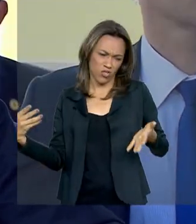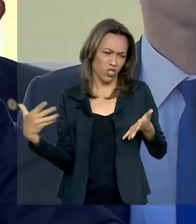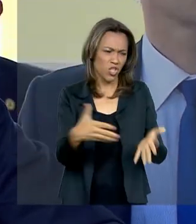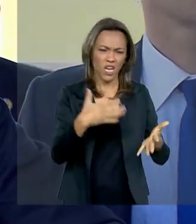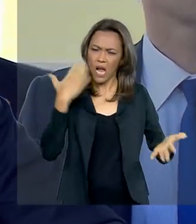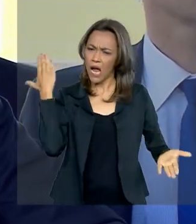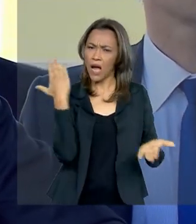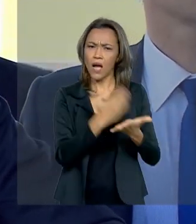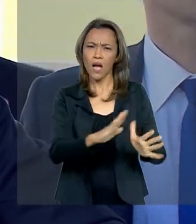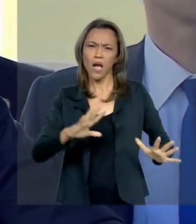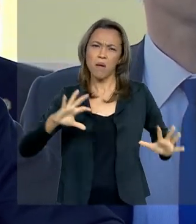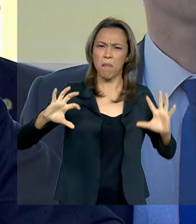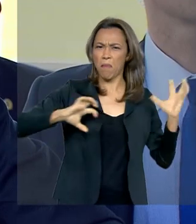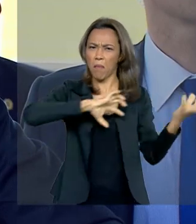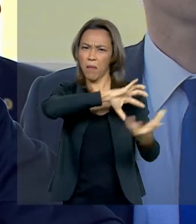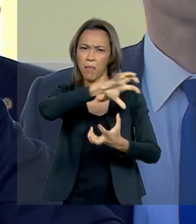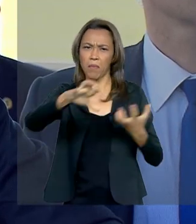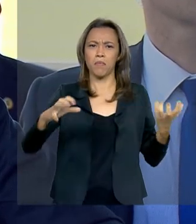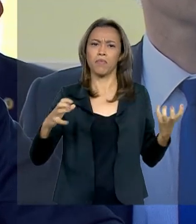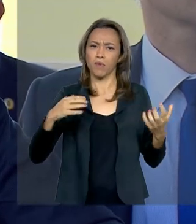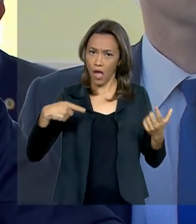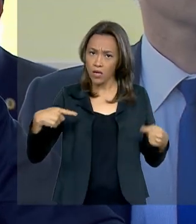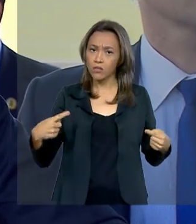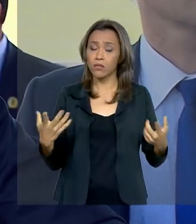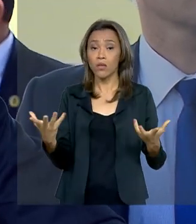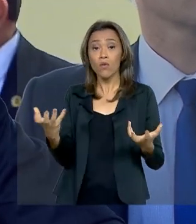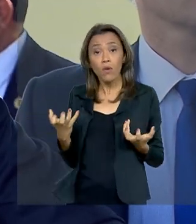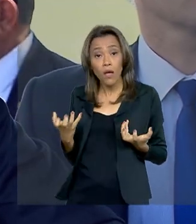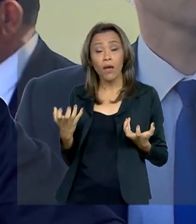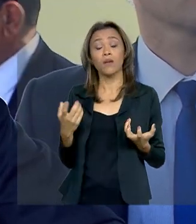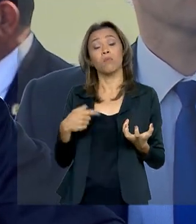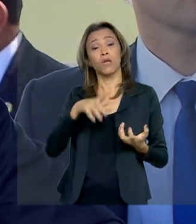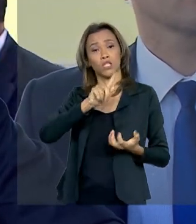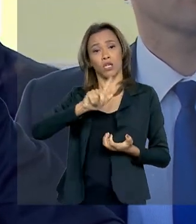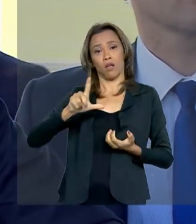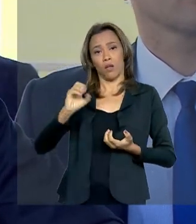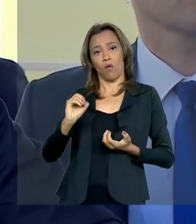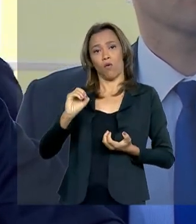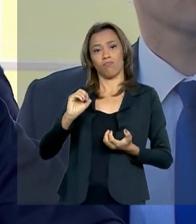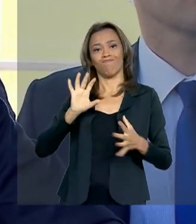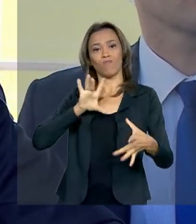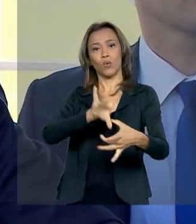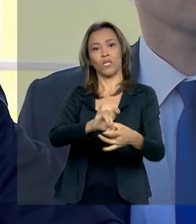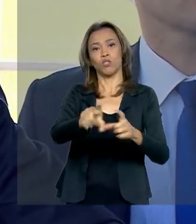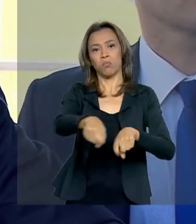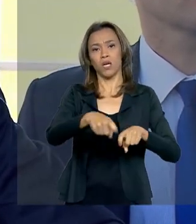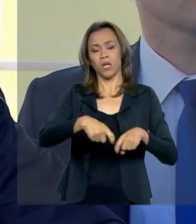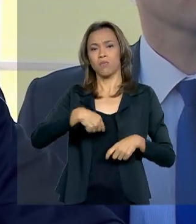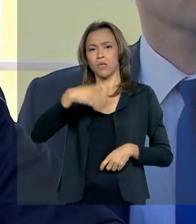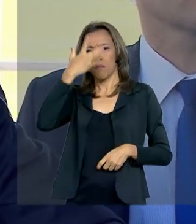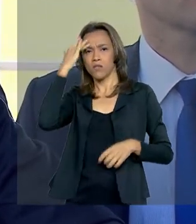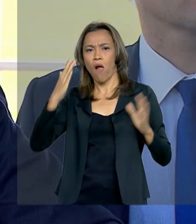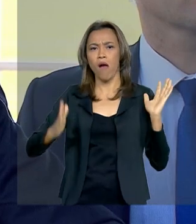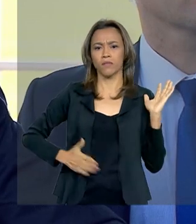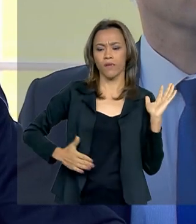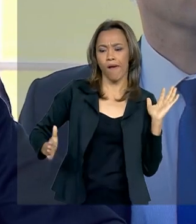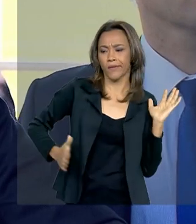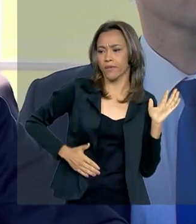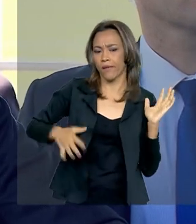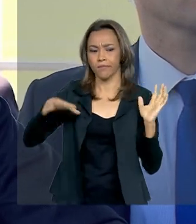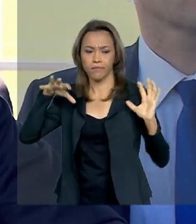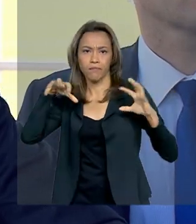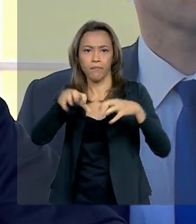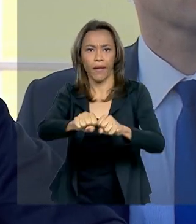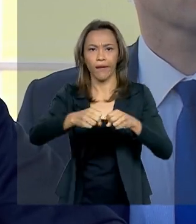bagunça. Eu quero, inclusive, adiantar para você, eu quero uma GLO para o campo. Então, marginais invadem propriedade rural,